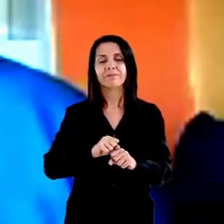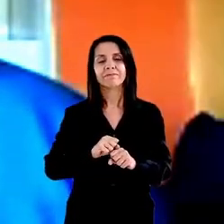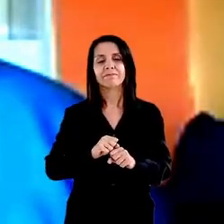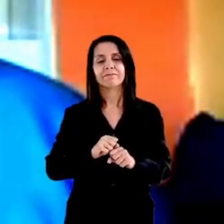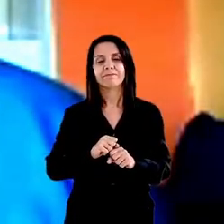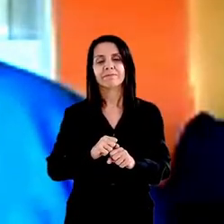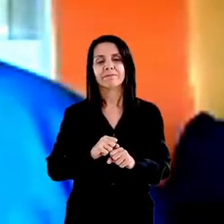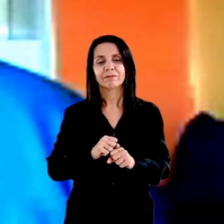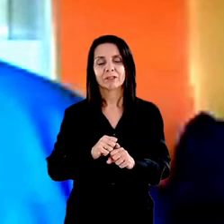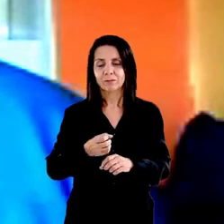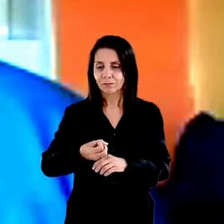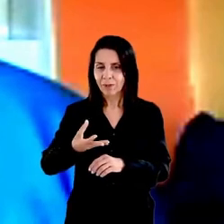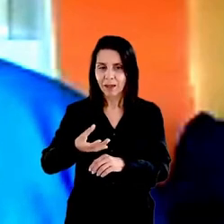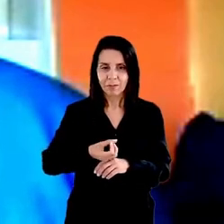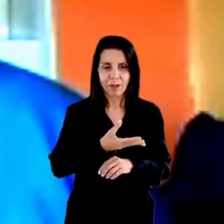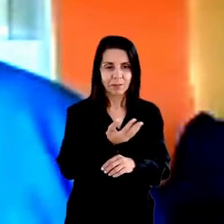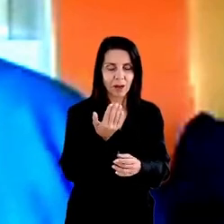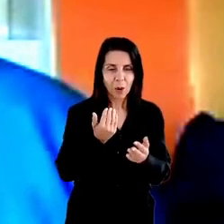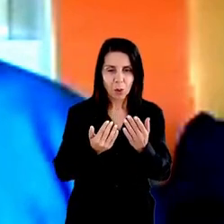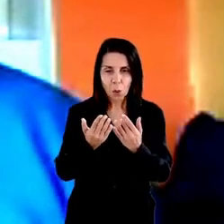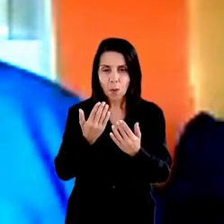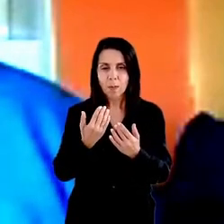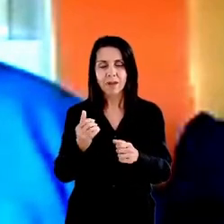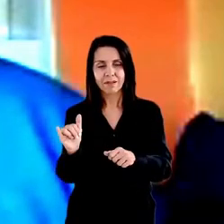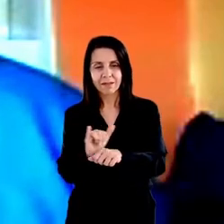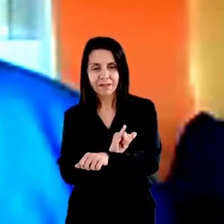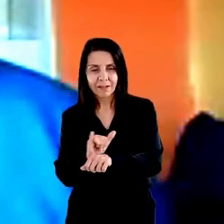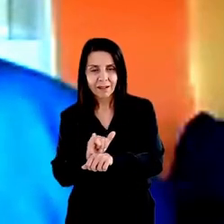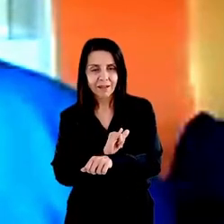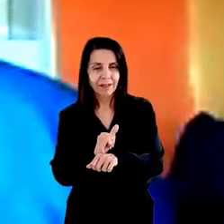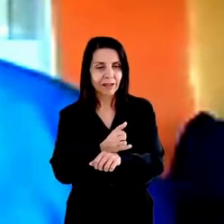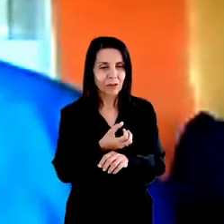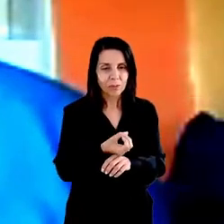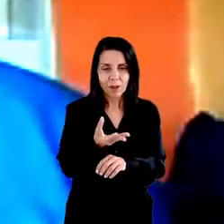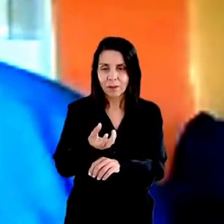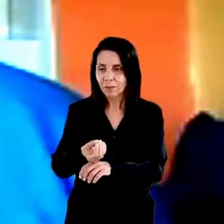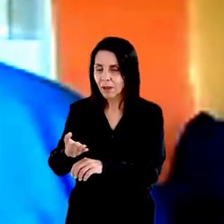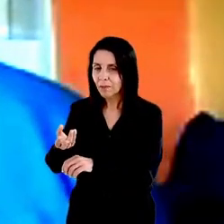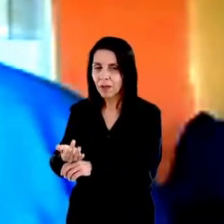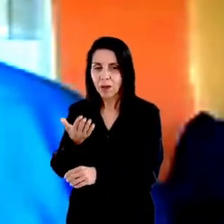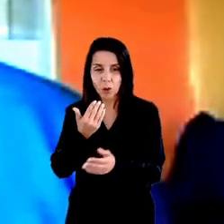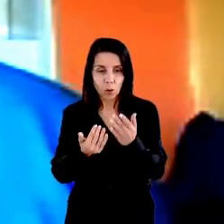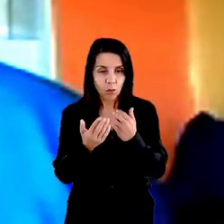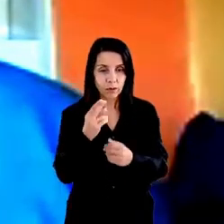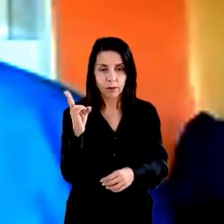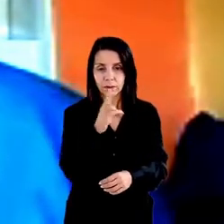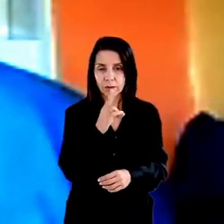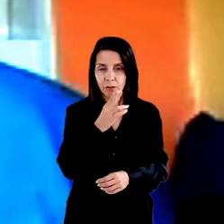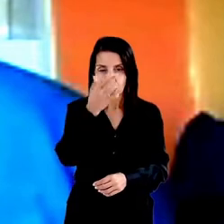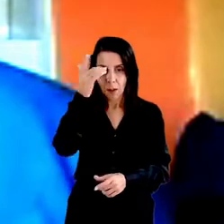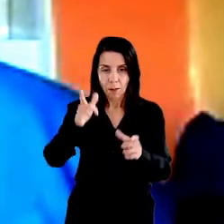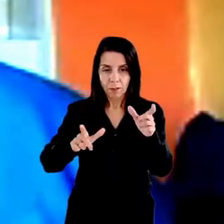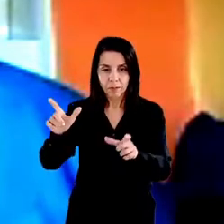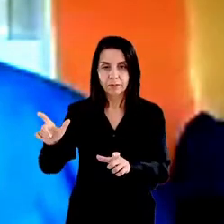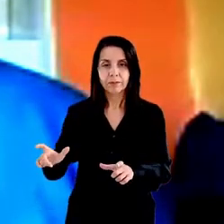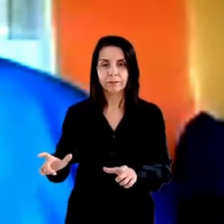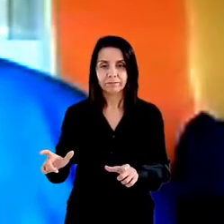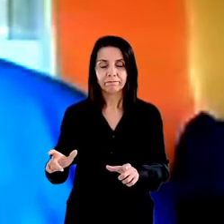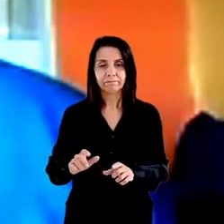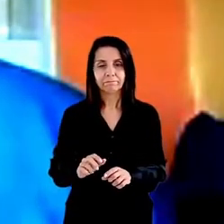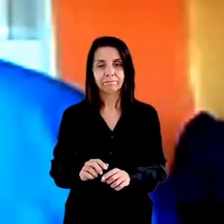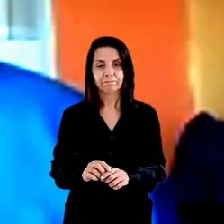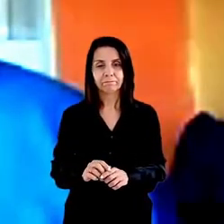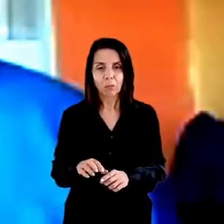estratégia de cozinha comunitária, porque precisava levar comida de imediato a essas pessoas em situação de rua. Então, estamos tratando de um tema